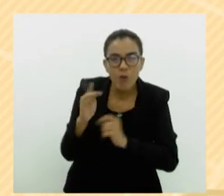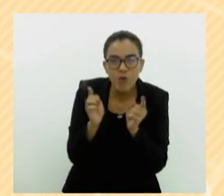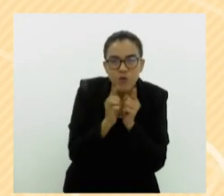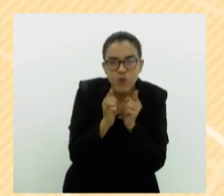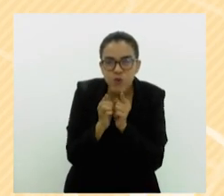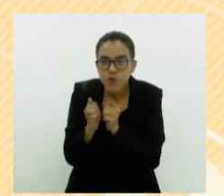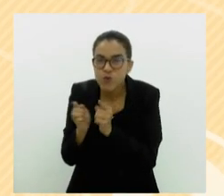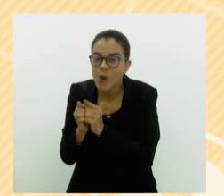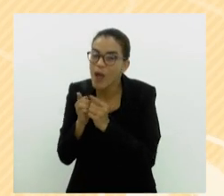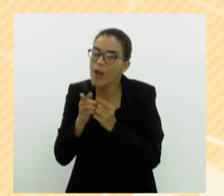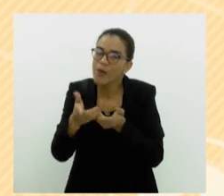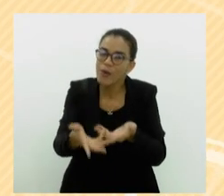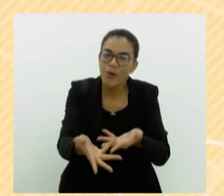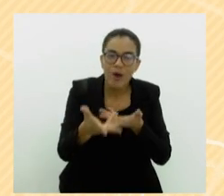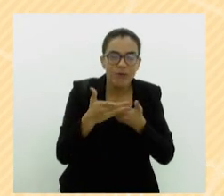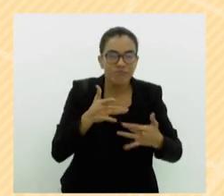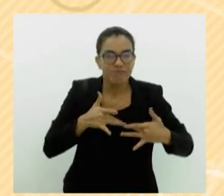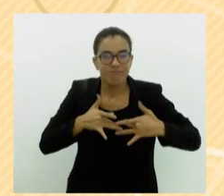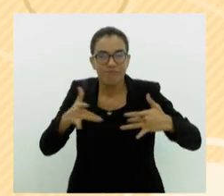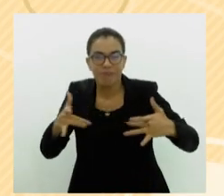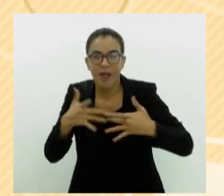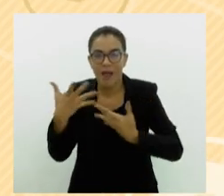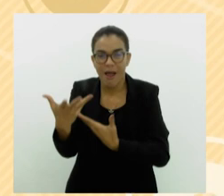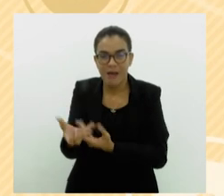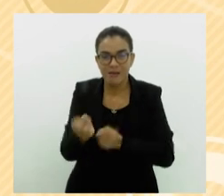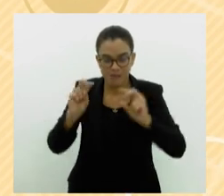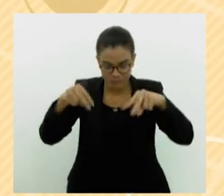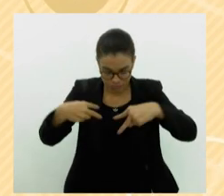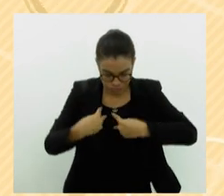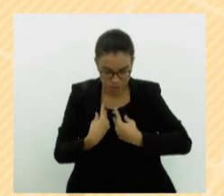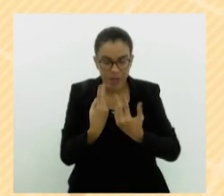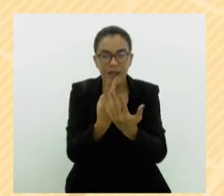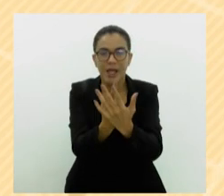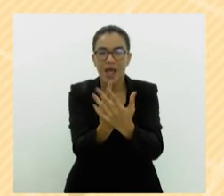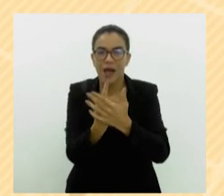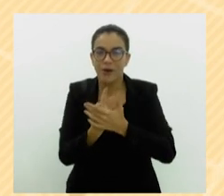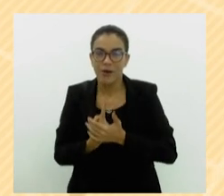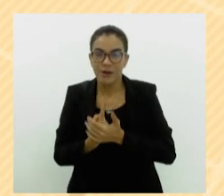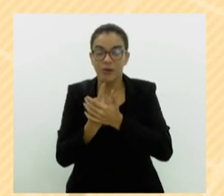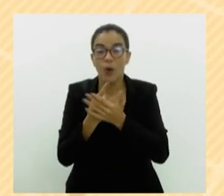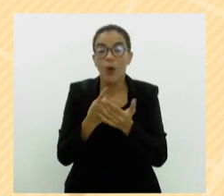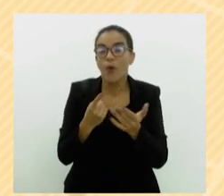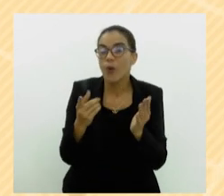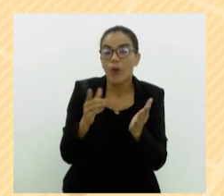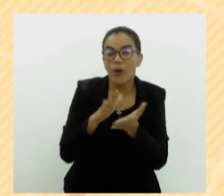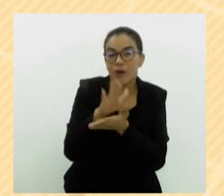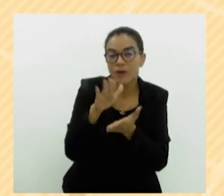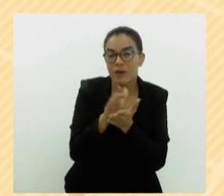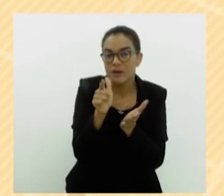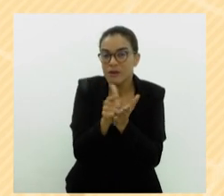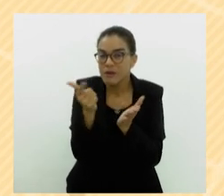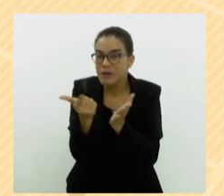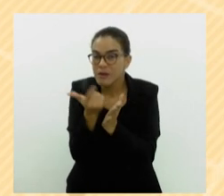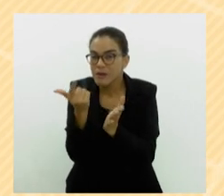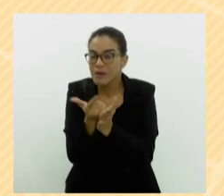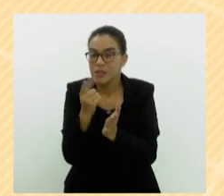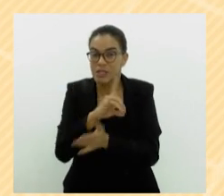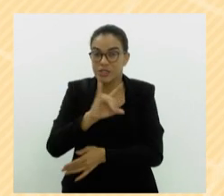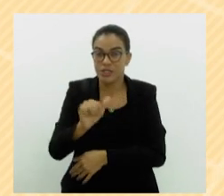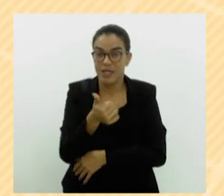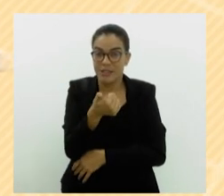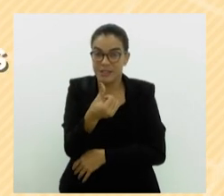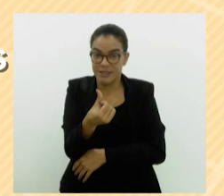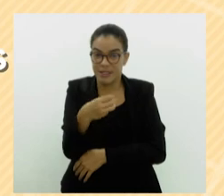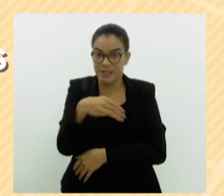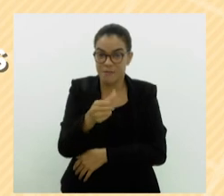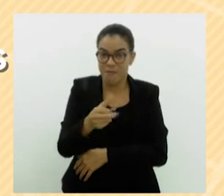A obra é um convite ao afeto, a aceitação e ao acolhimento. O lançamento desse livro vai ocorrer dia 16